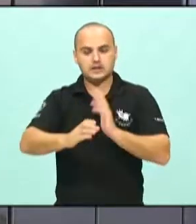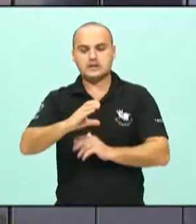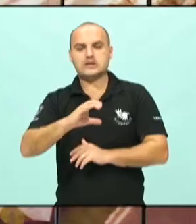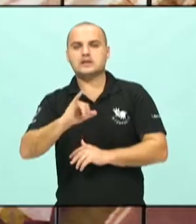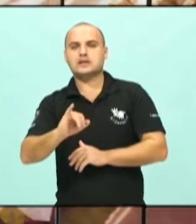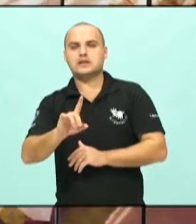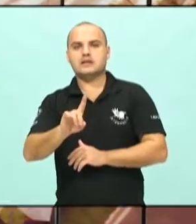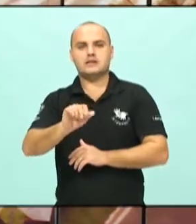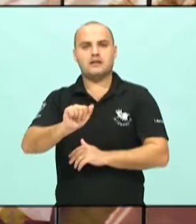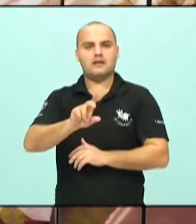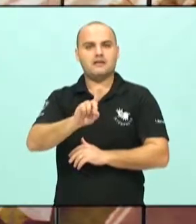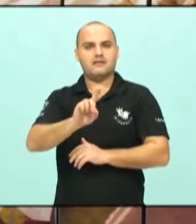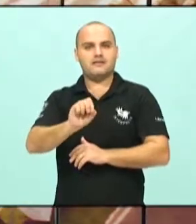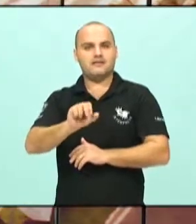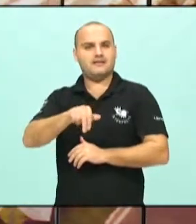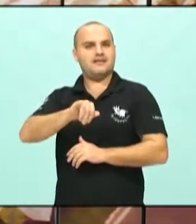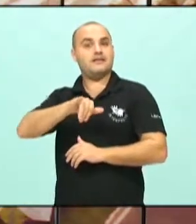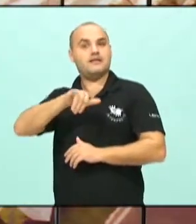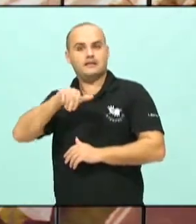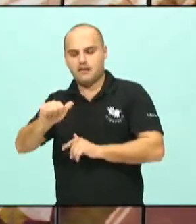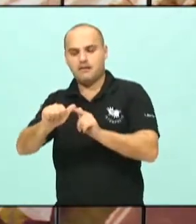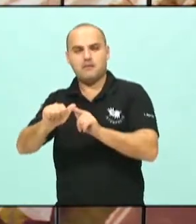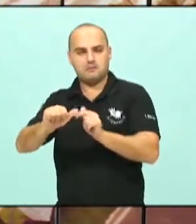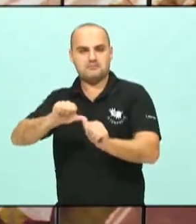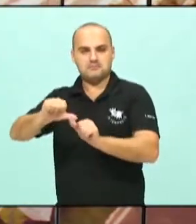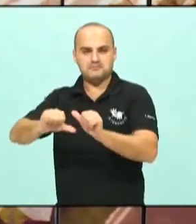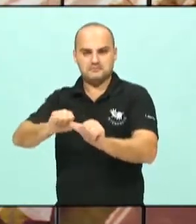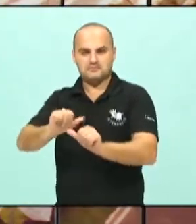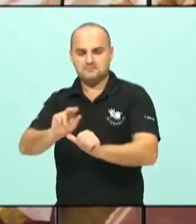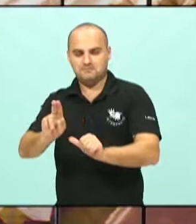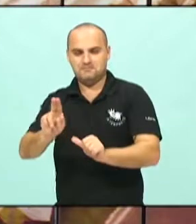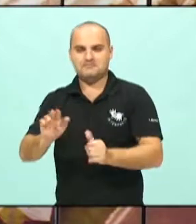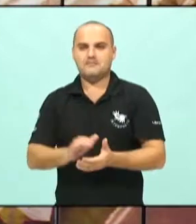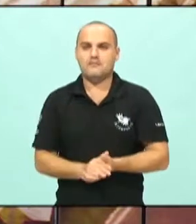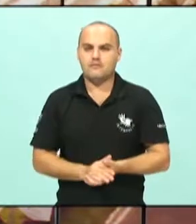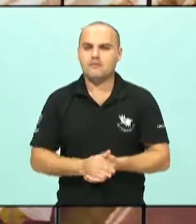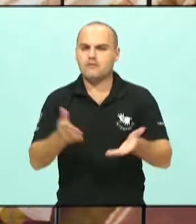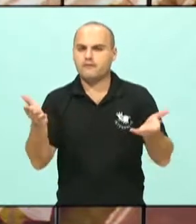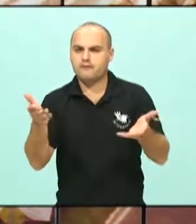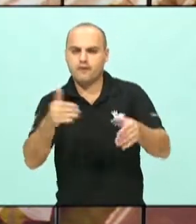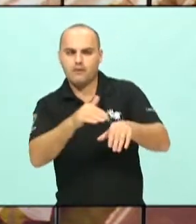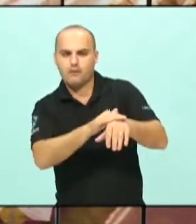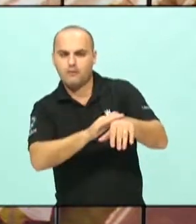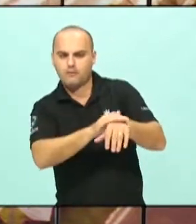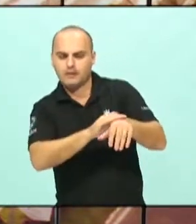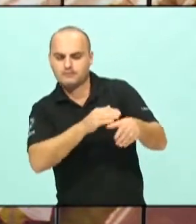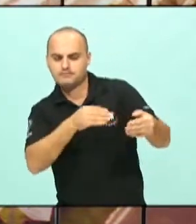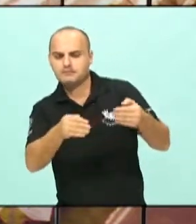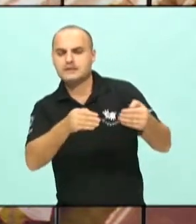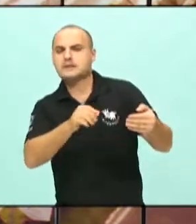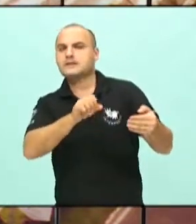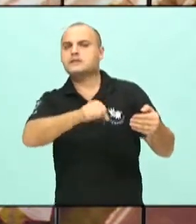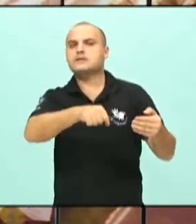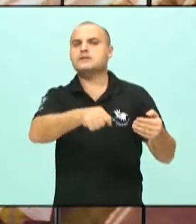É isso mesmo, do Cidadania. Mas a gente vai falar com ele para que ele diga por que